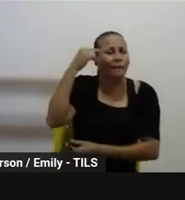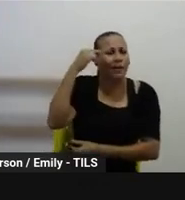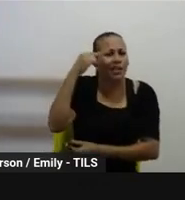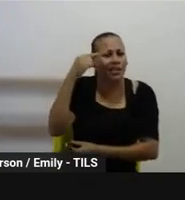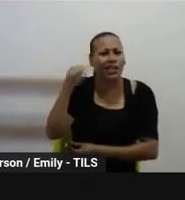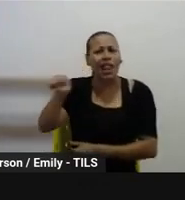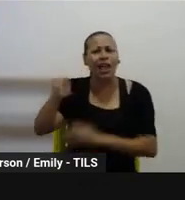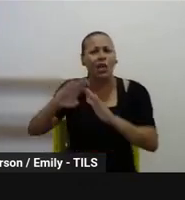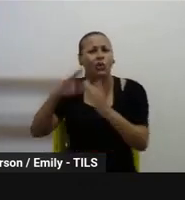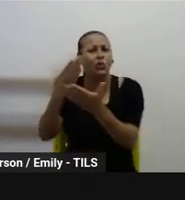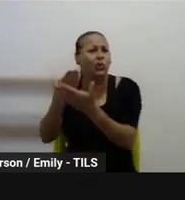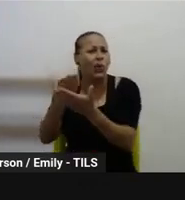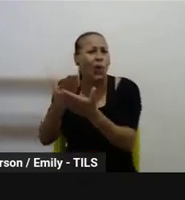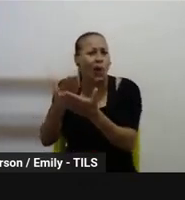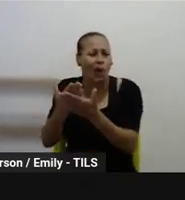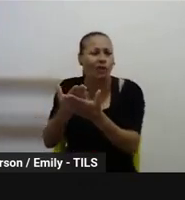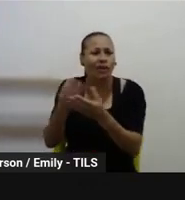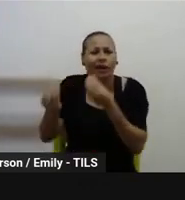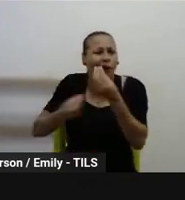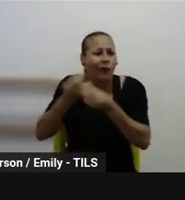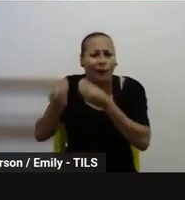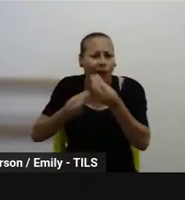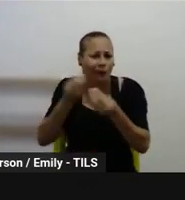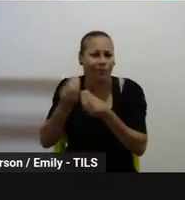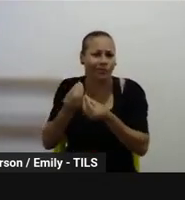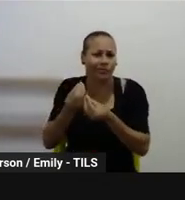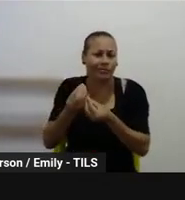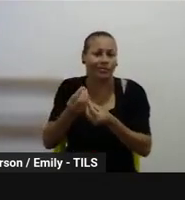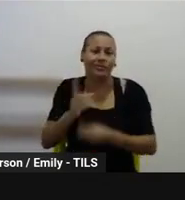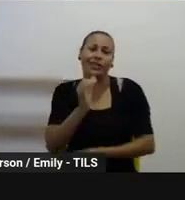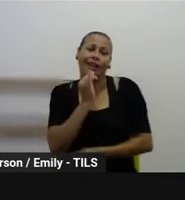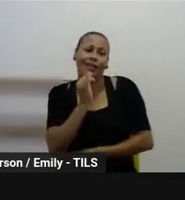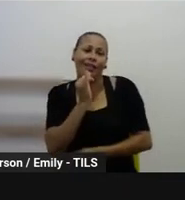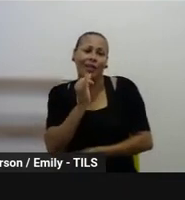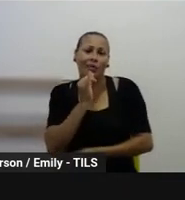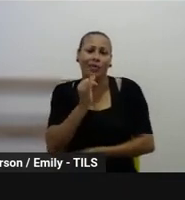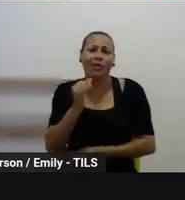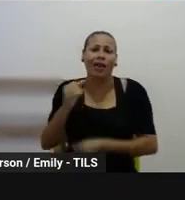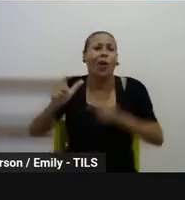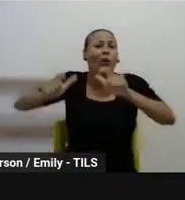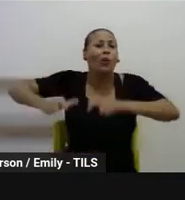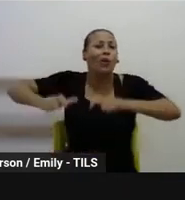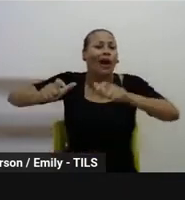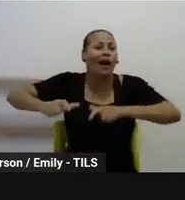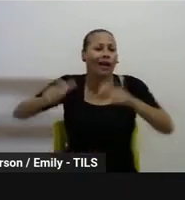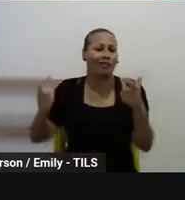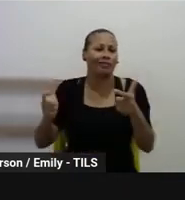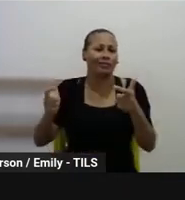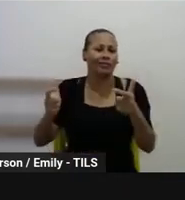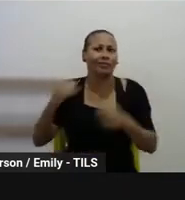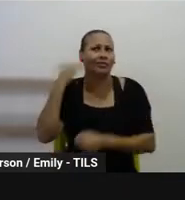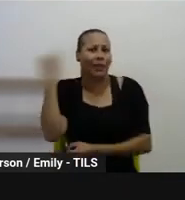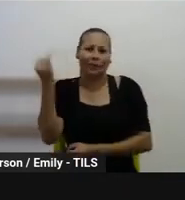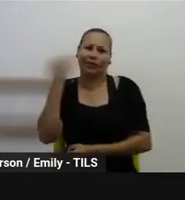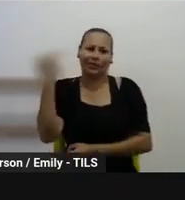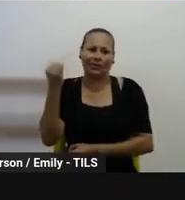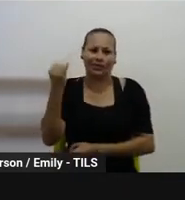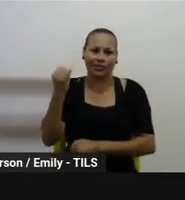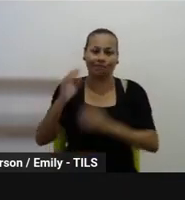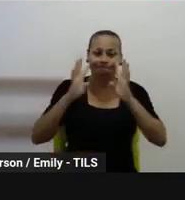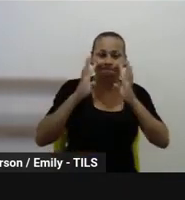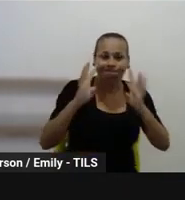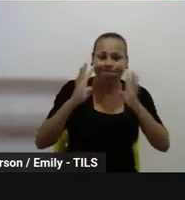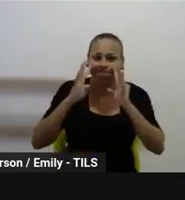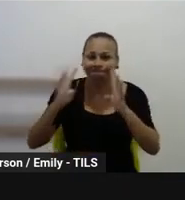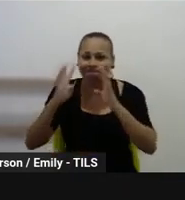das questões, né, de onde eles vêm, então é importante a gente ficar atento a